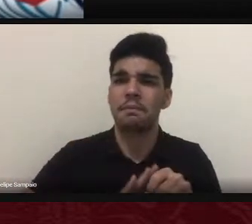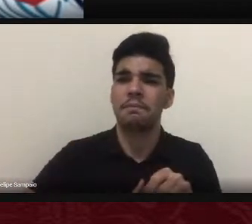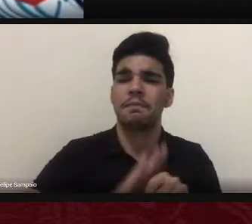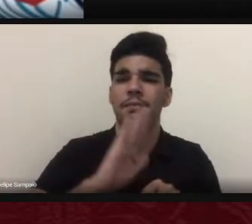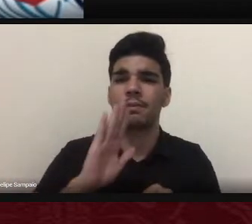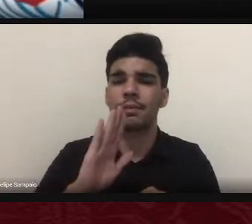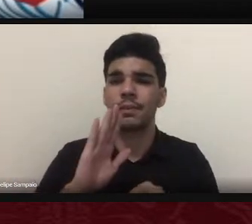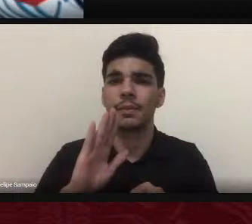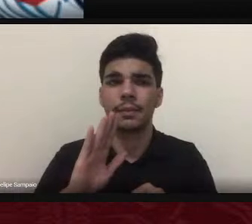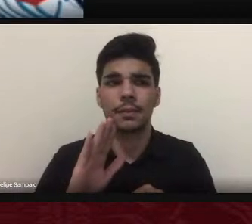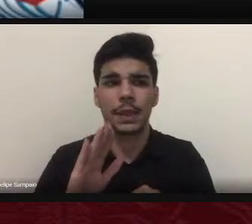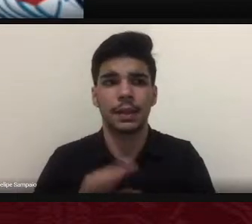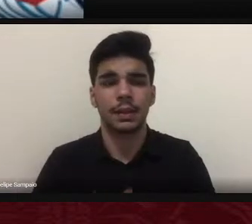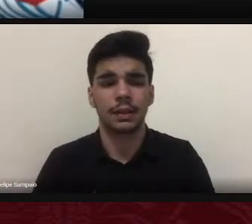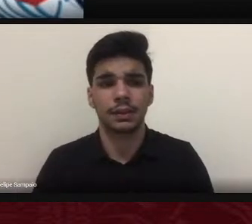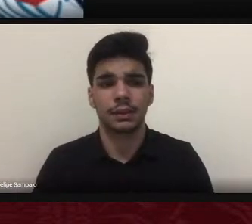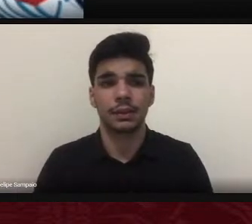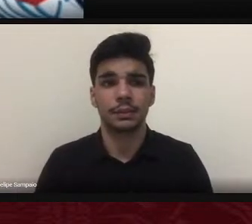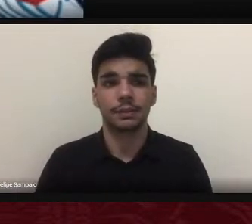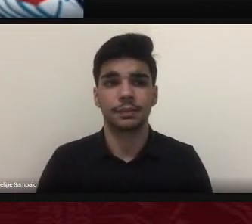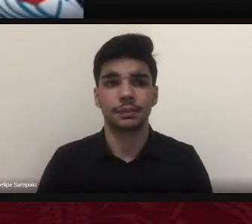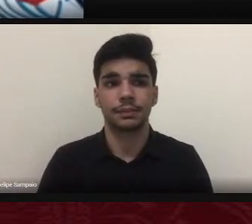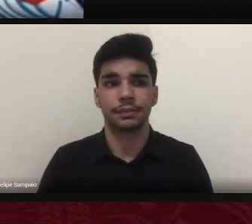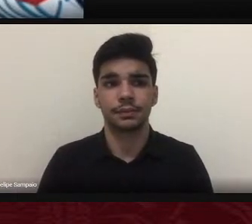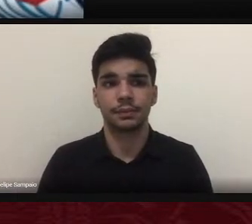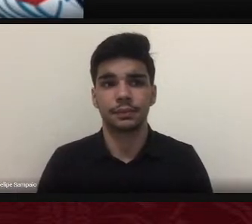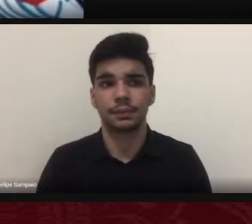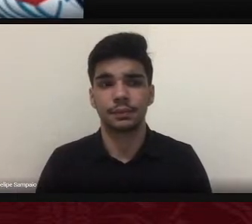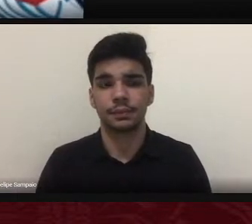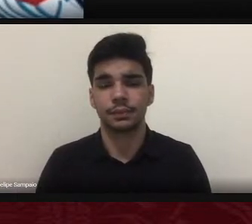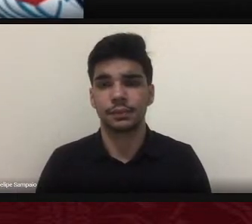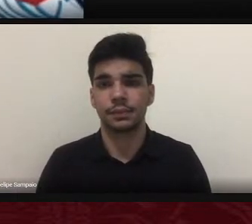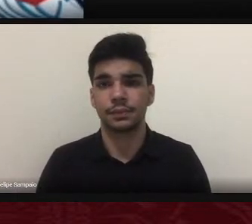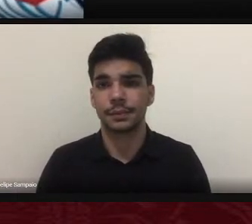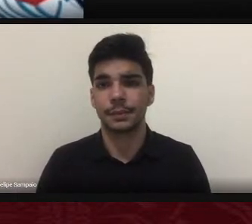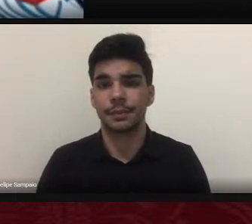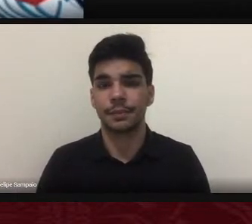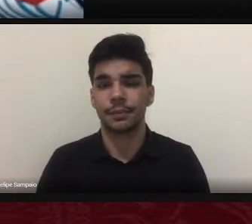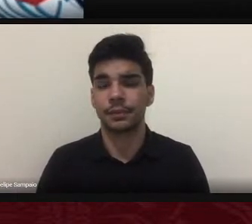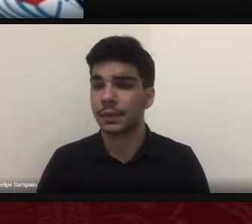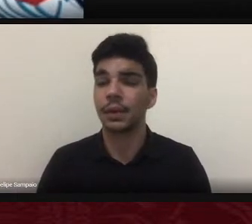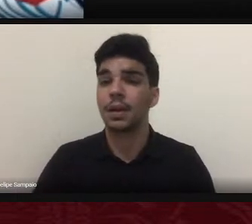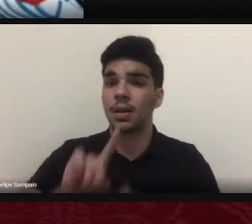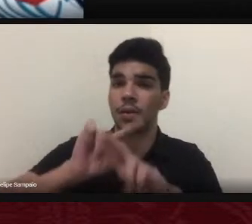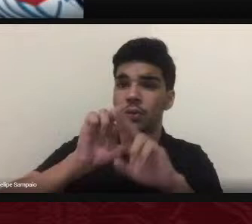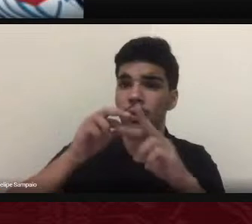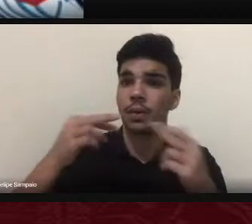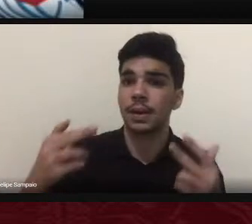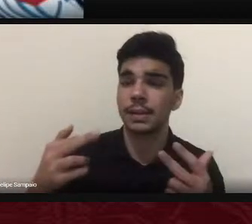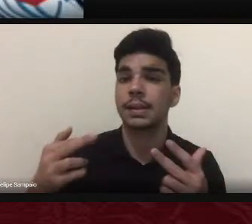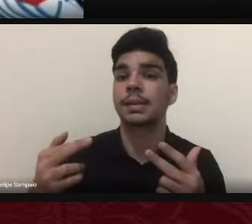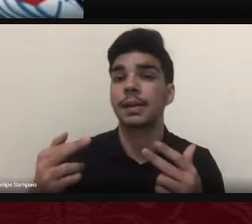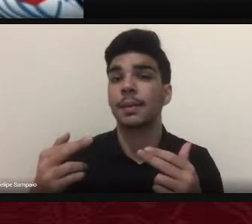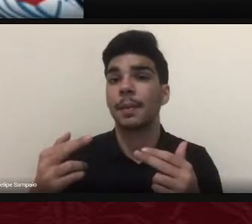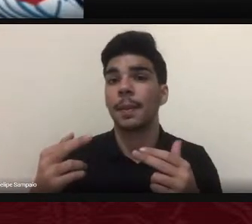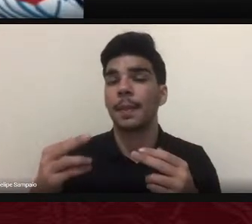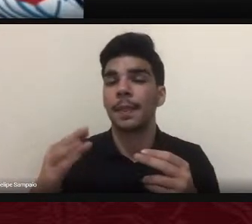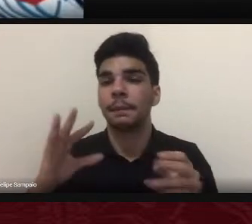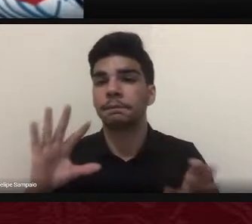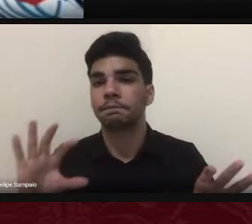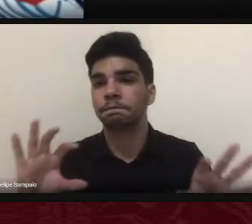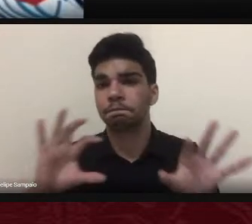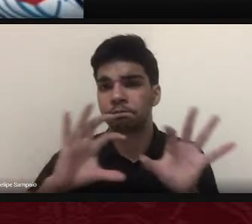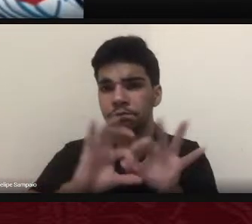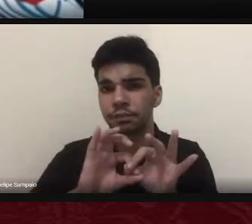caminho inverso ou seja um acúmulo de reflexões a partir das demandas postas pela